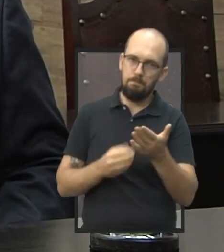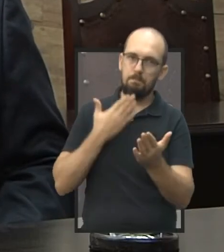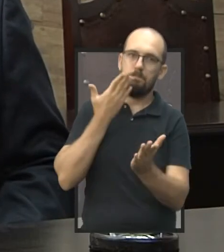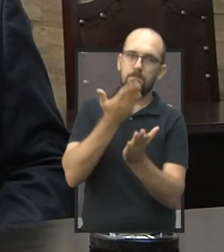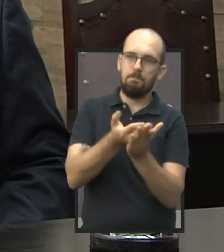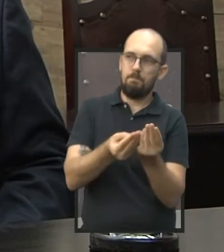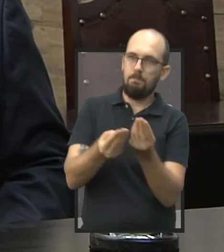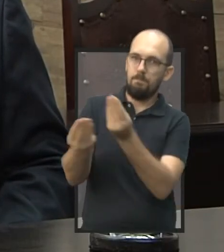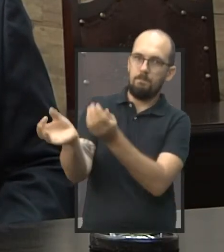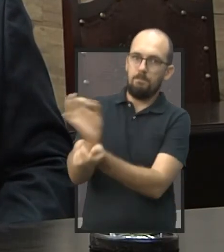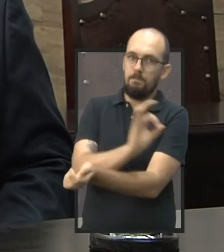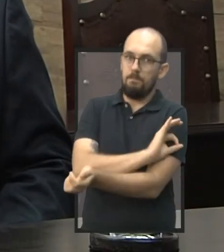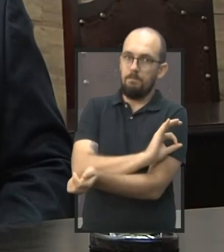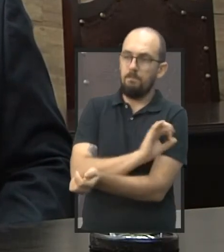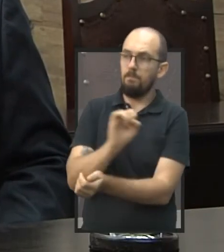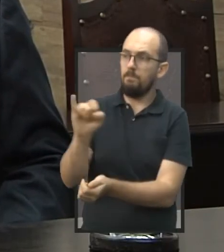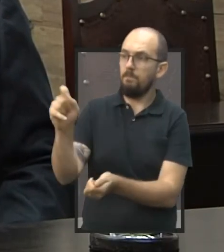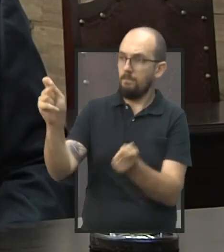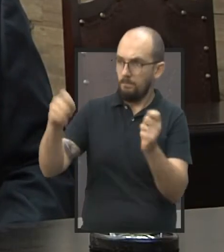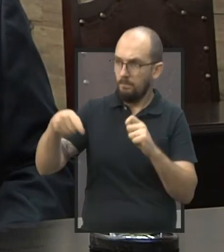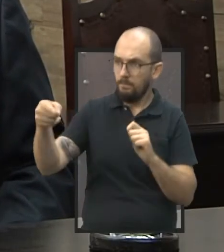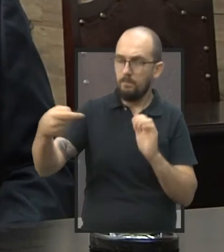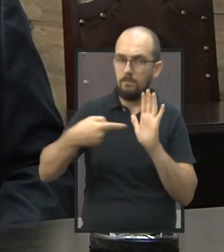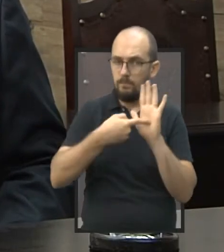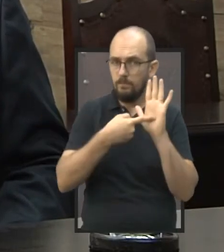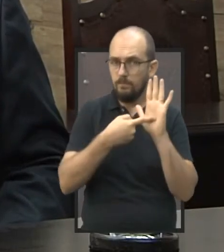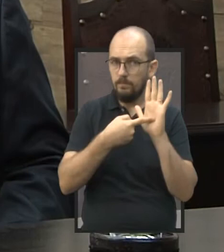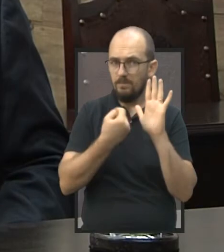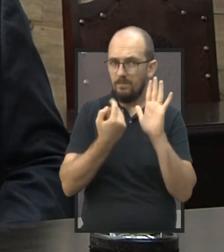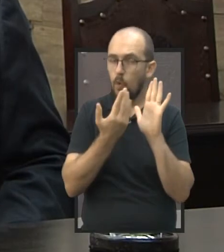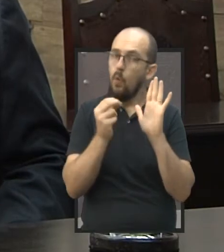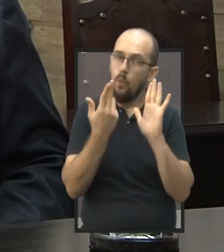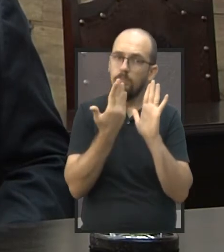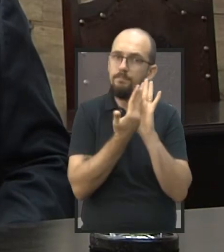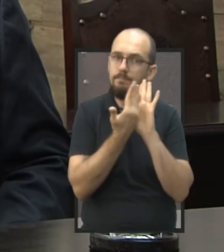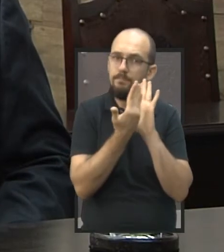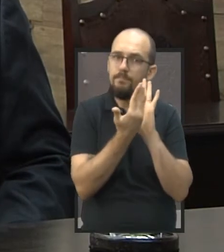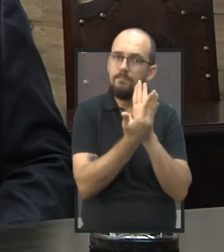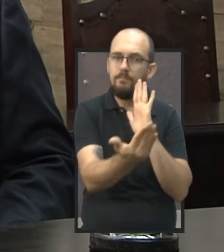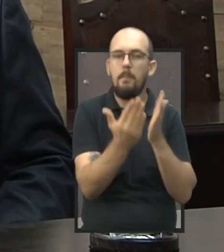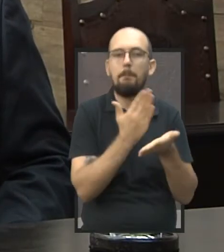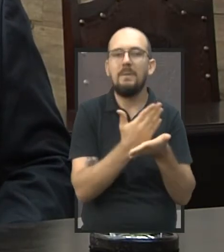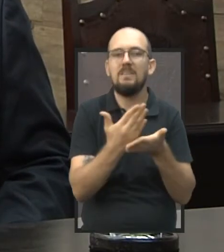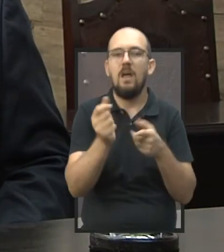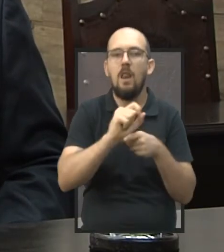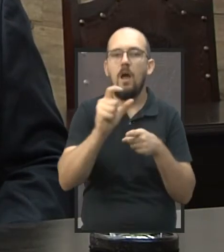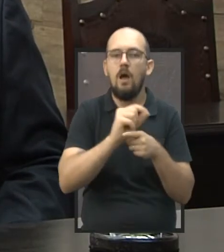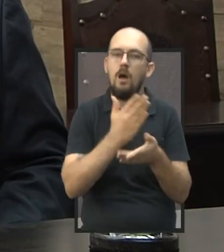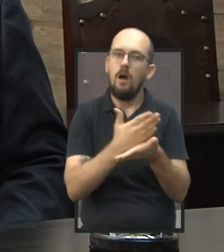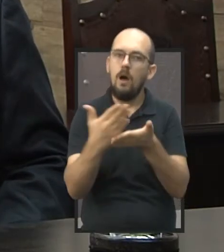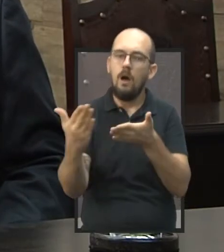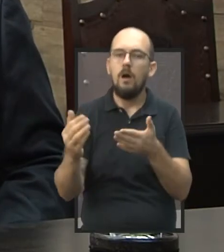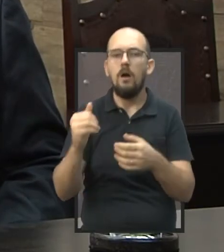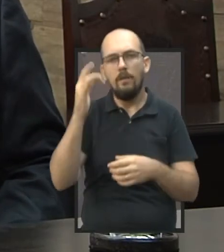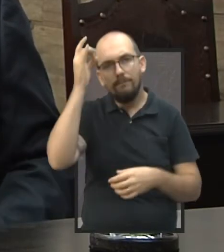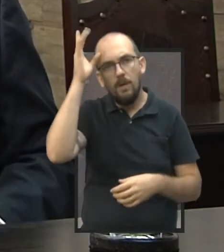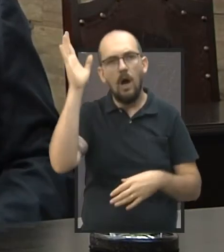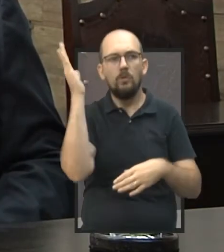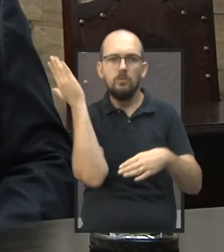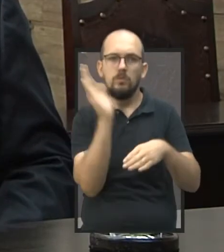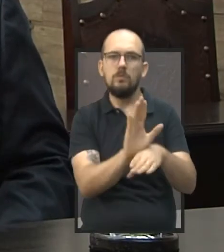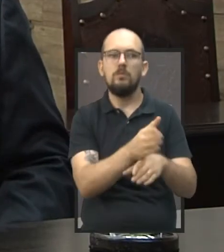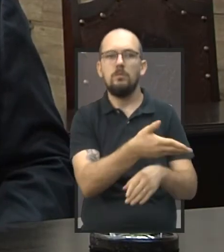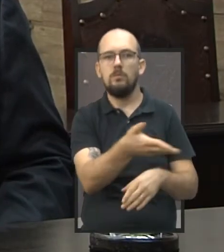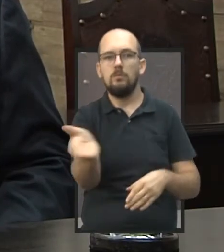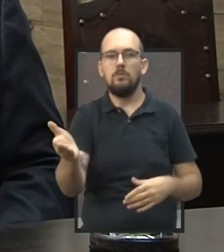requerimento ao prefeito para ver se há possibilidade de fazer o parcelamento dessa taxa. Já facilitaria um pouco já para dar uma